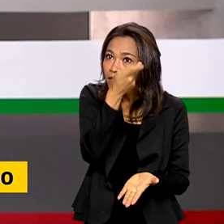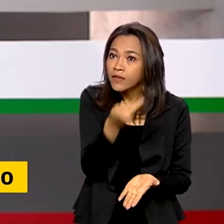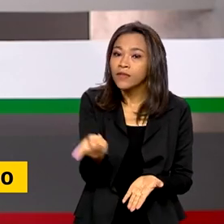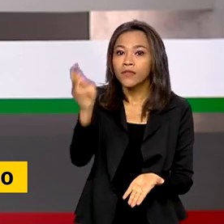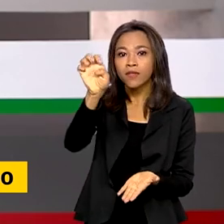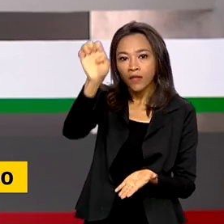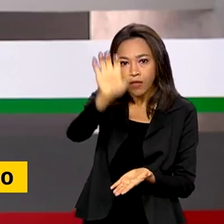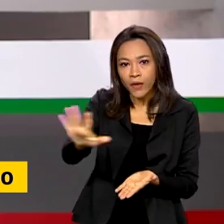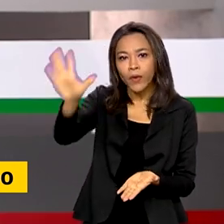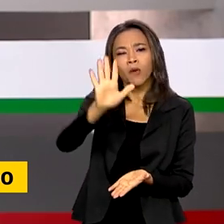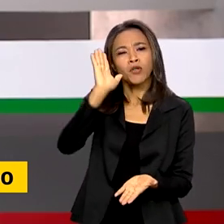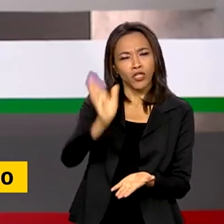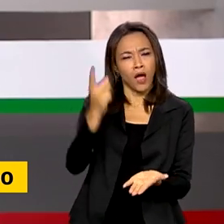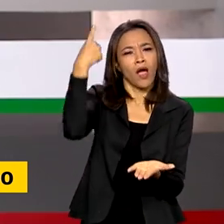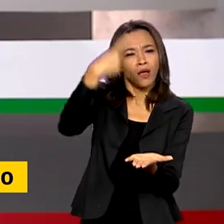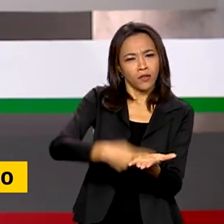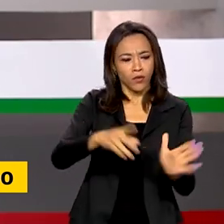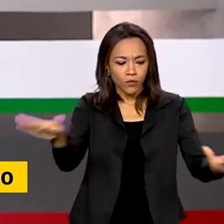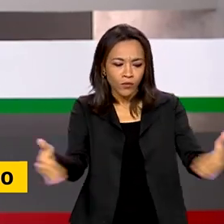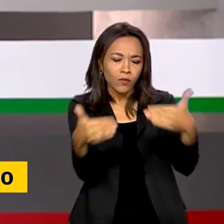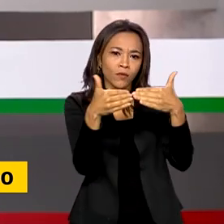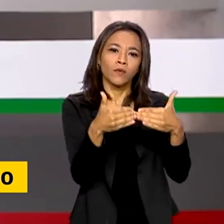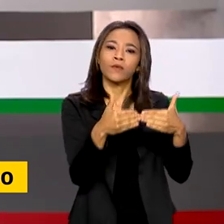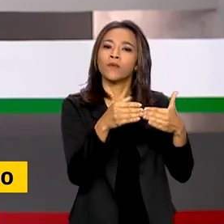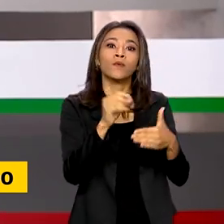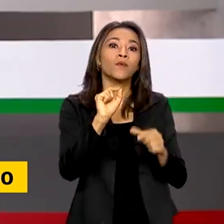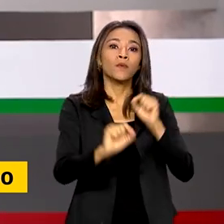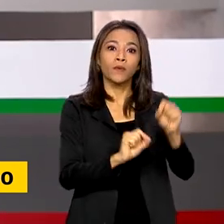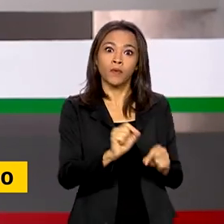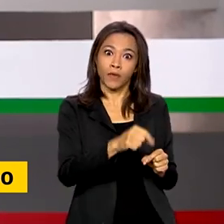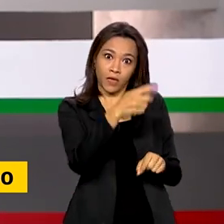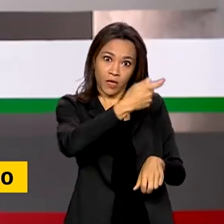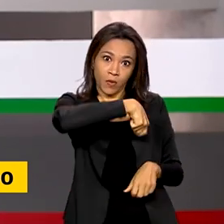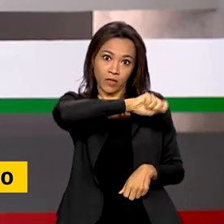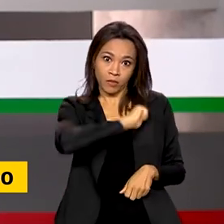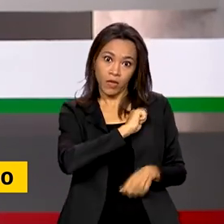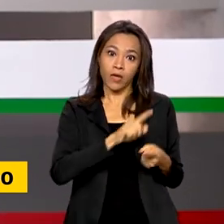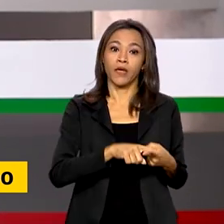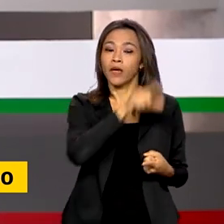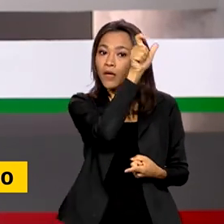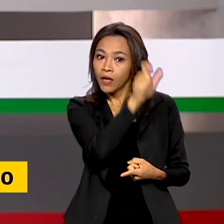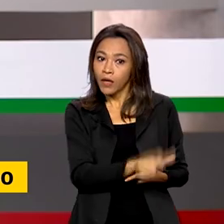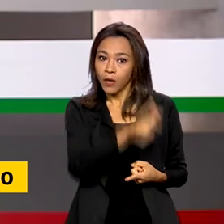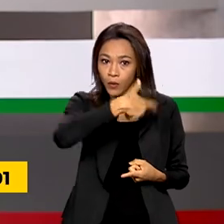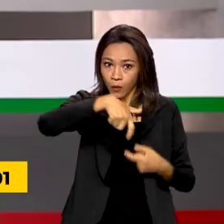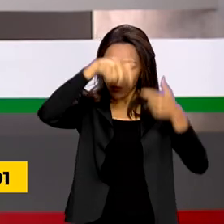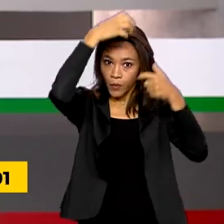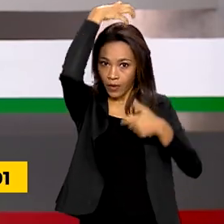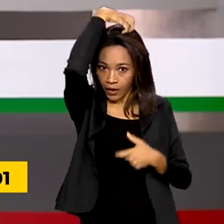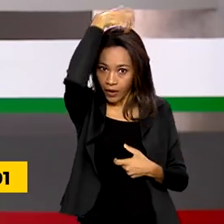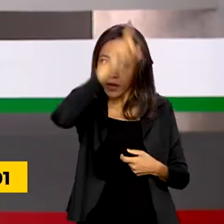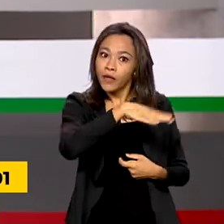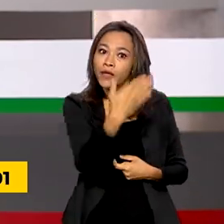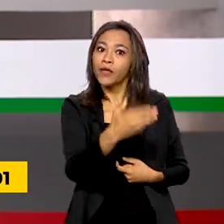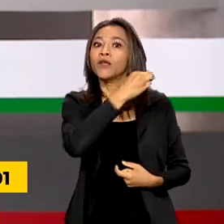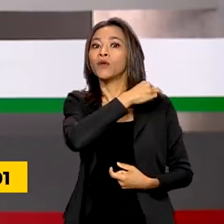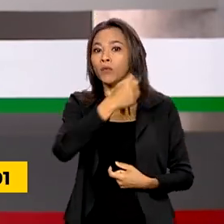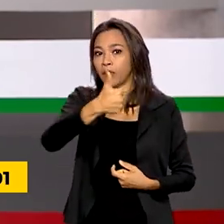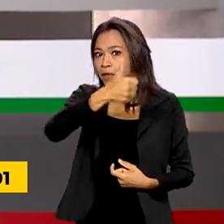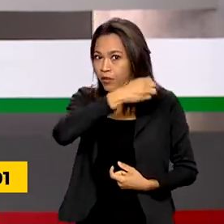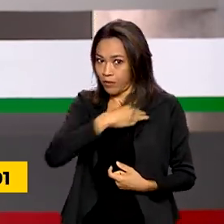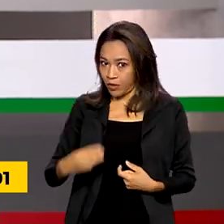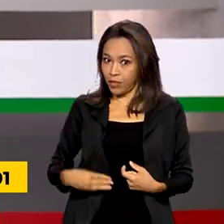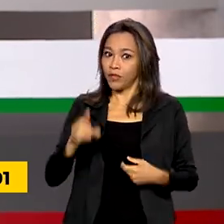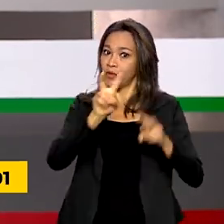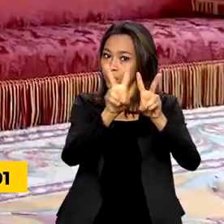Europa, assinou acordos com a Espanha. Com o rei Felipe VI e o primeiro-ministro, foi reafirmado o compromisso com a democracia e